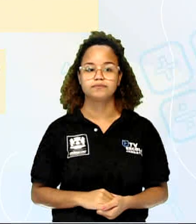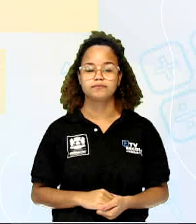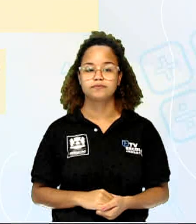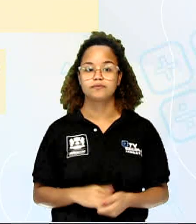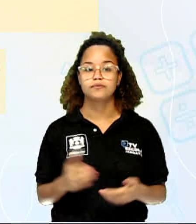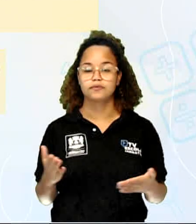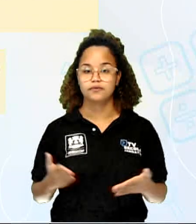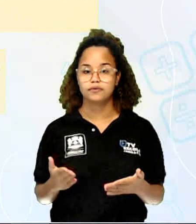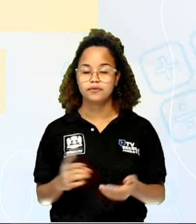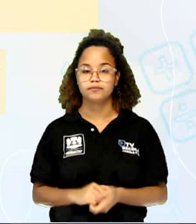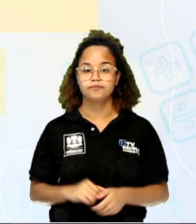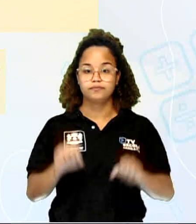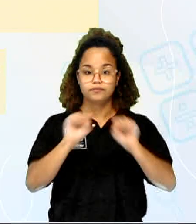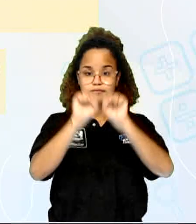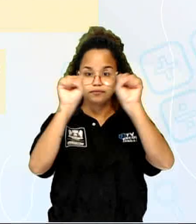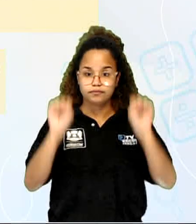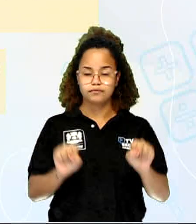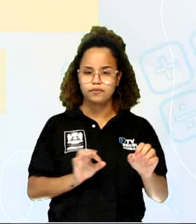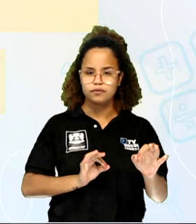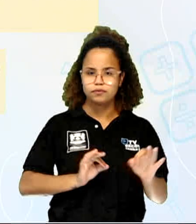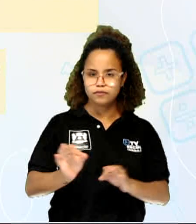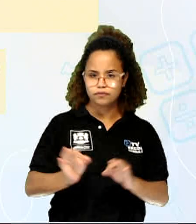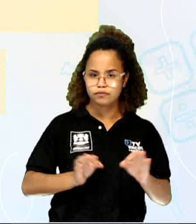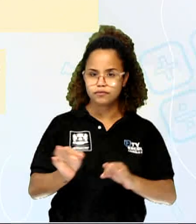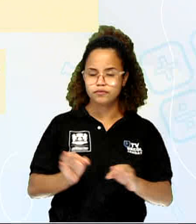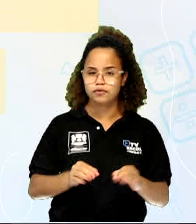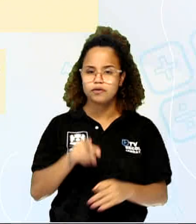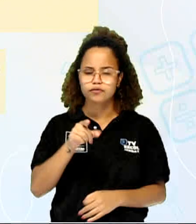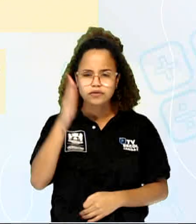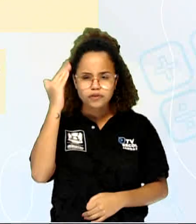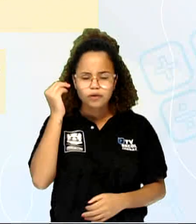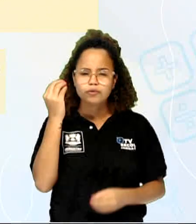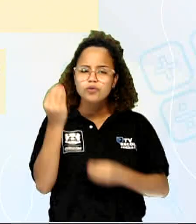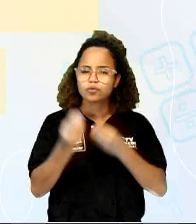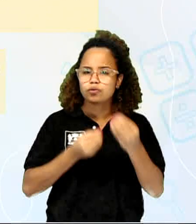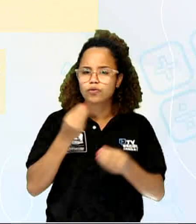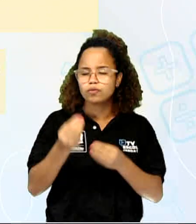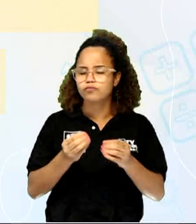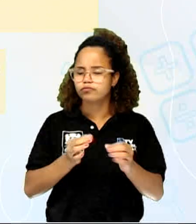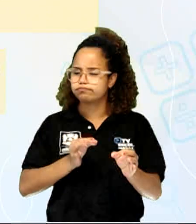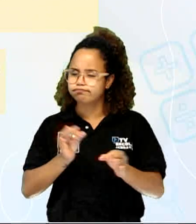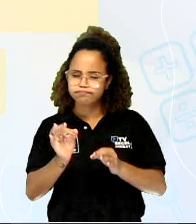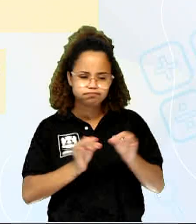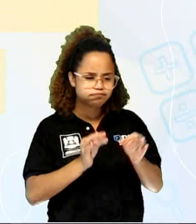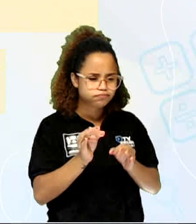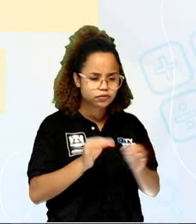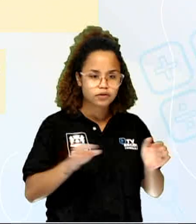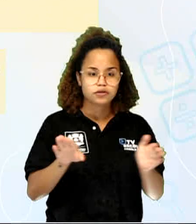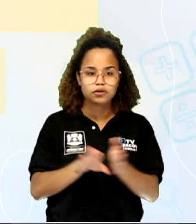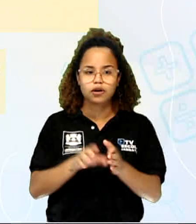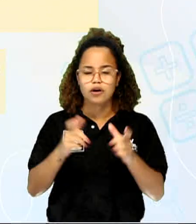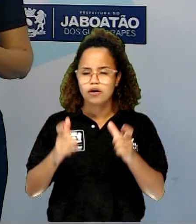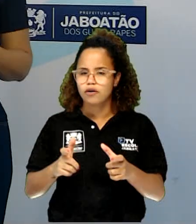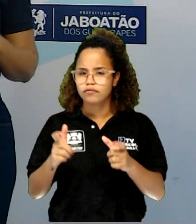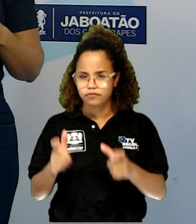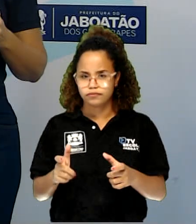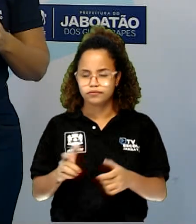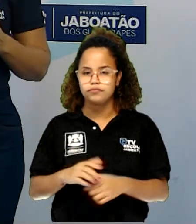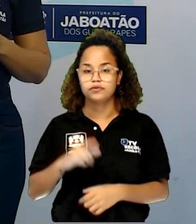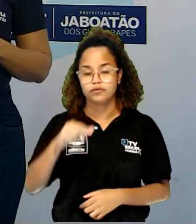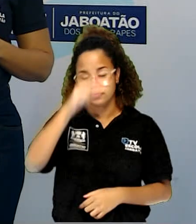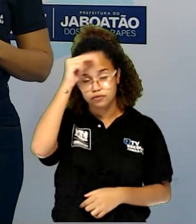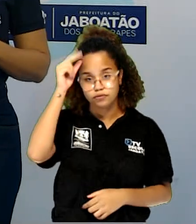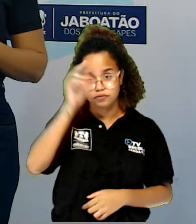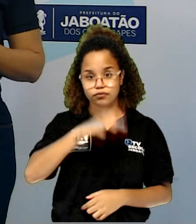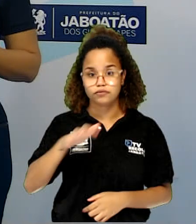Sistema de orientação. Você sabe como se orientar para chegar aos diferentes lugares aqui do nosso município? Existem algumas